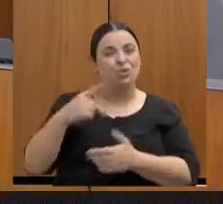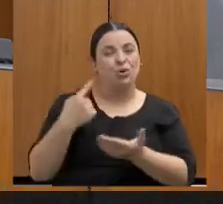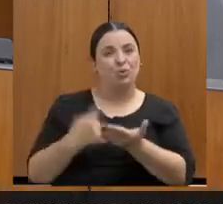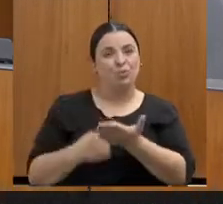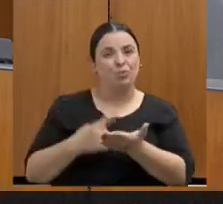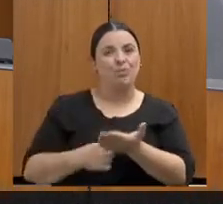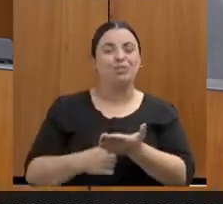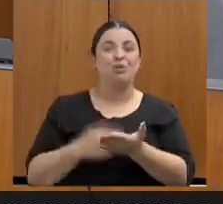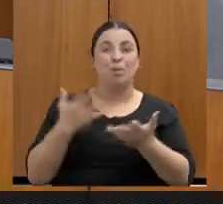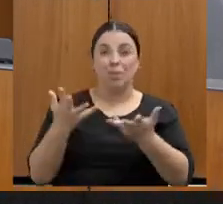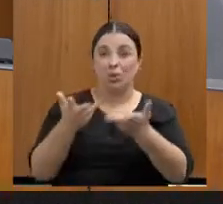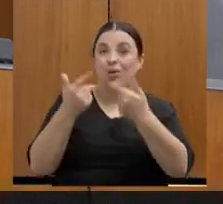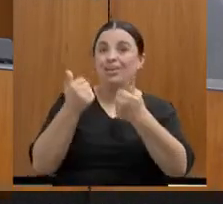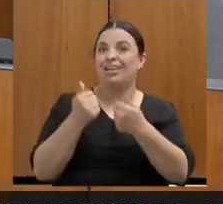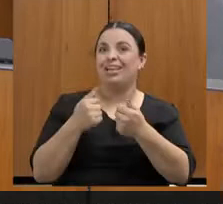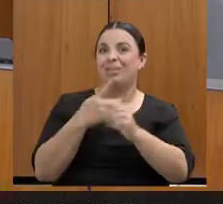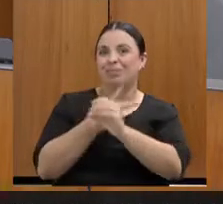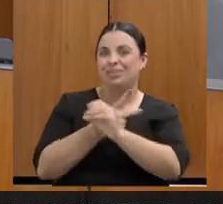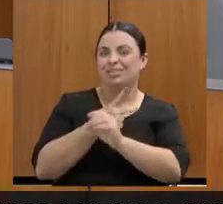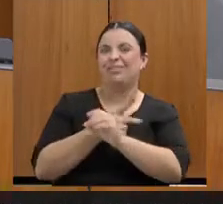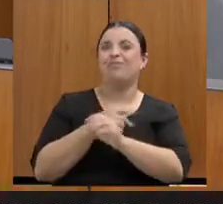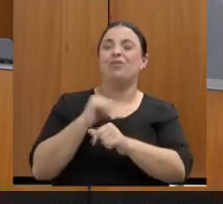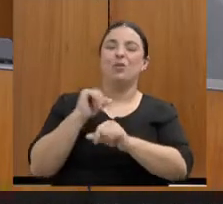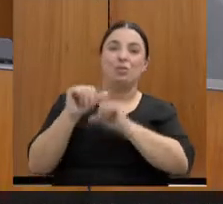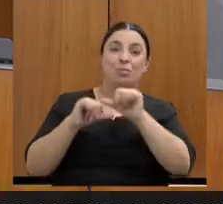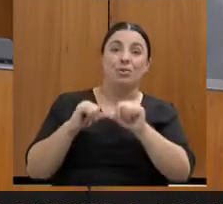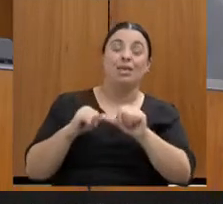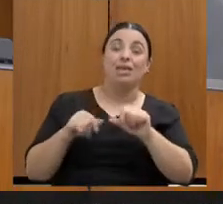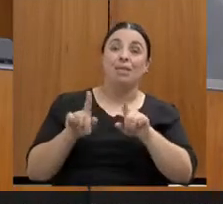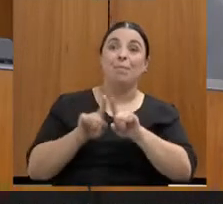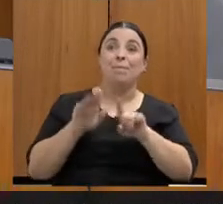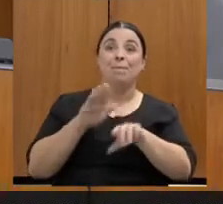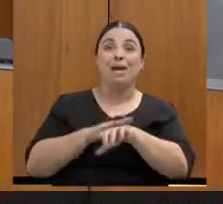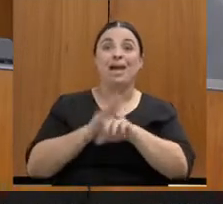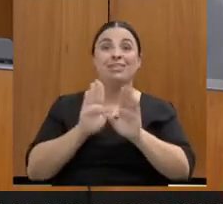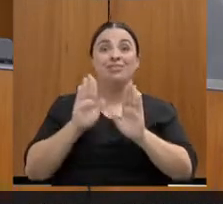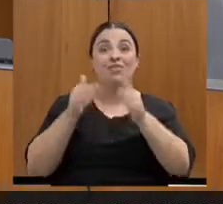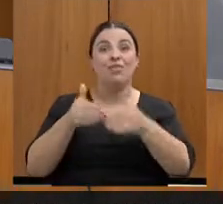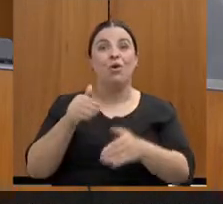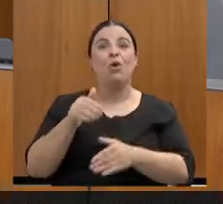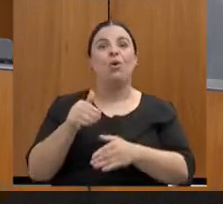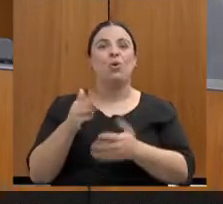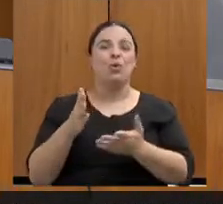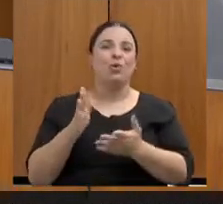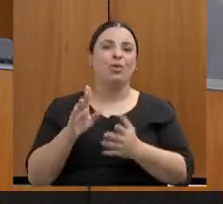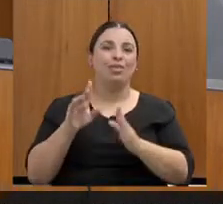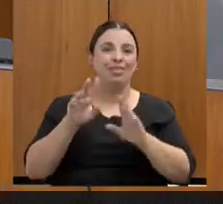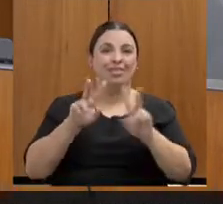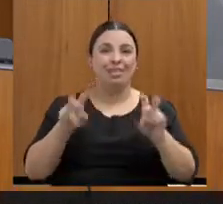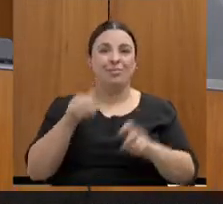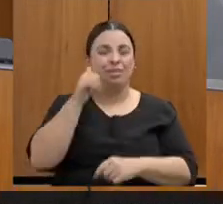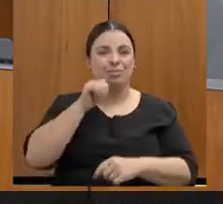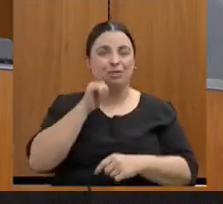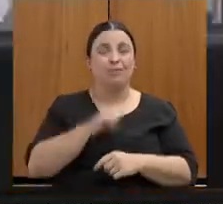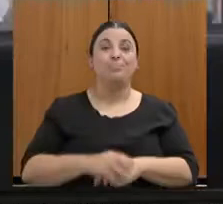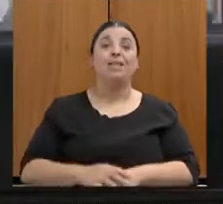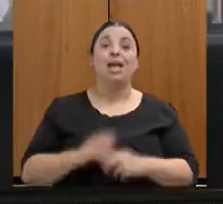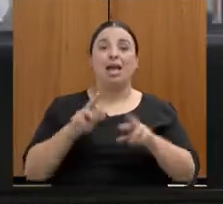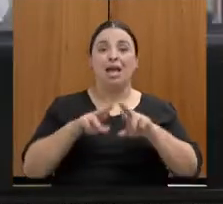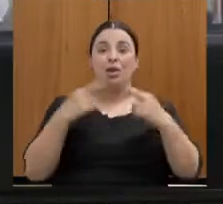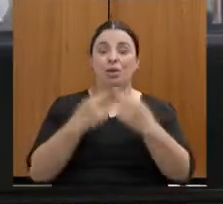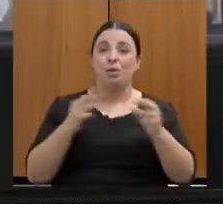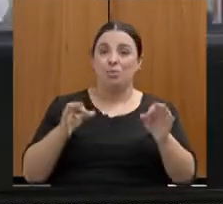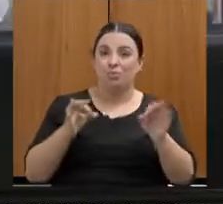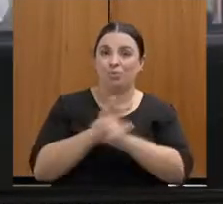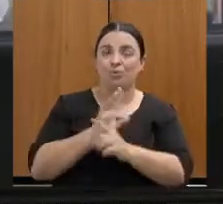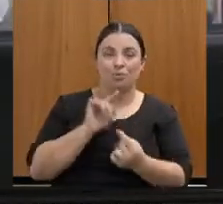melhoria da Polícia Civil, das suas formações, especificamente com a pauta das mulheres. cumprida a finalidade da reunião, a presidência agradece a